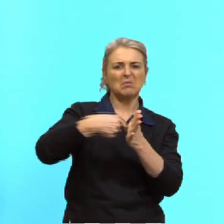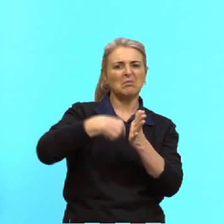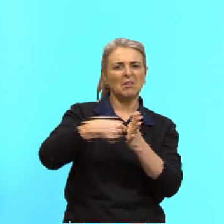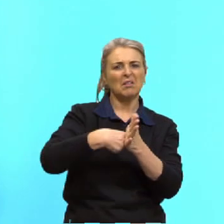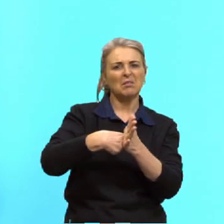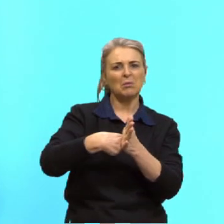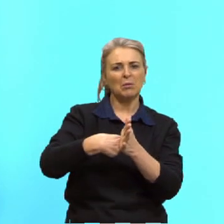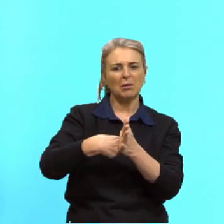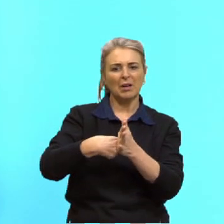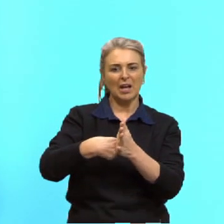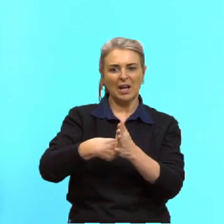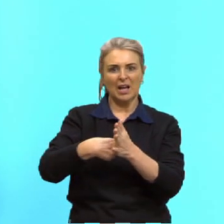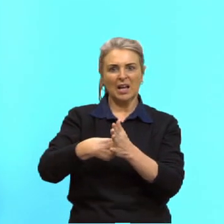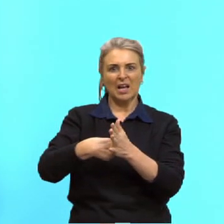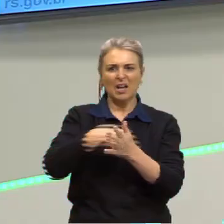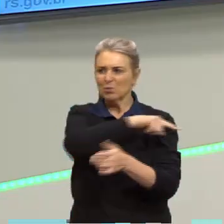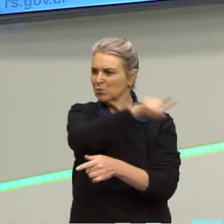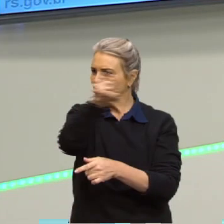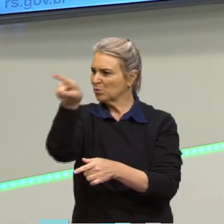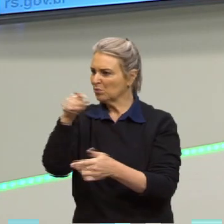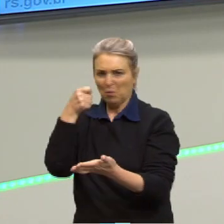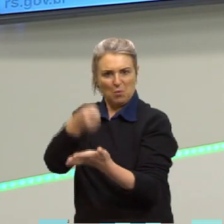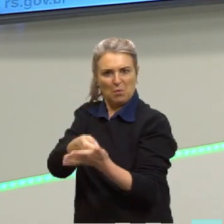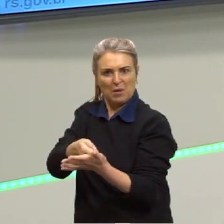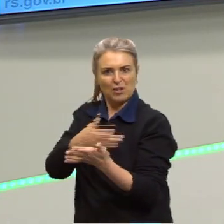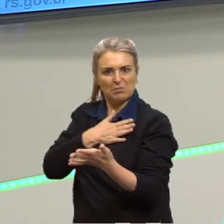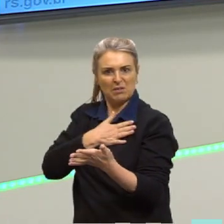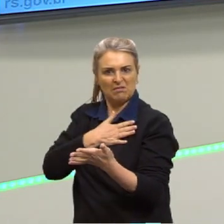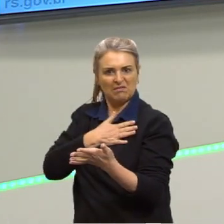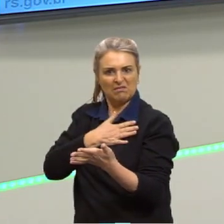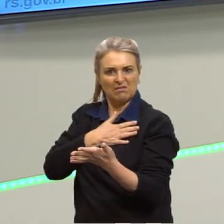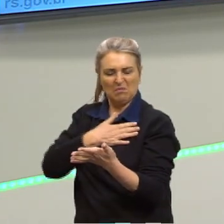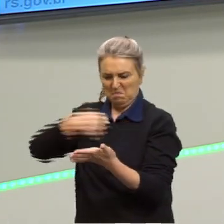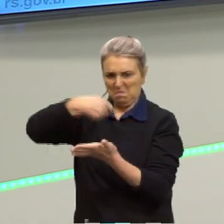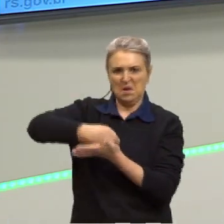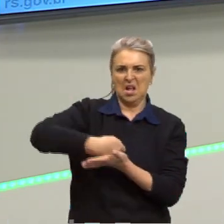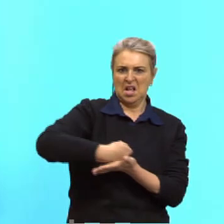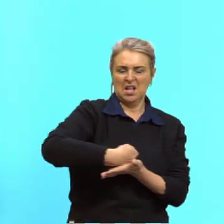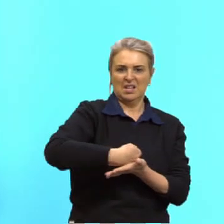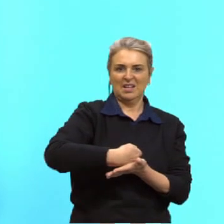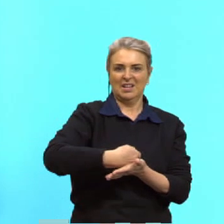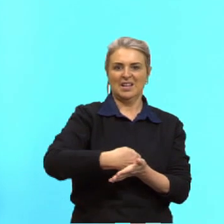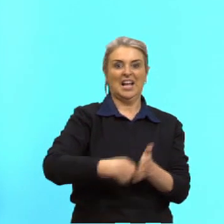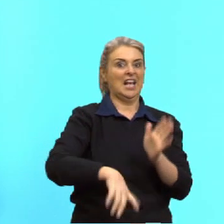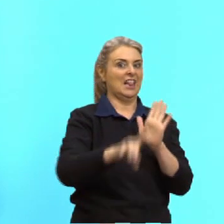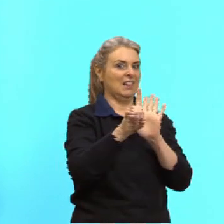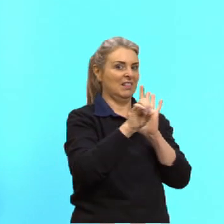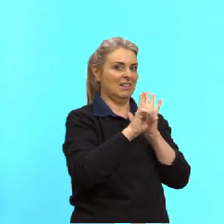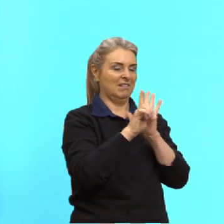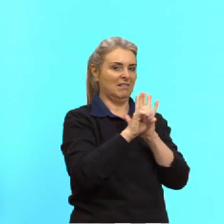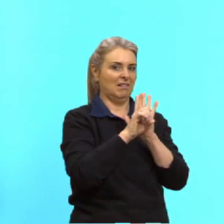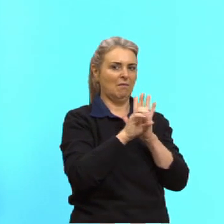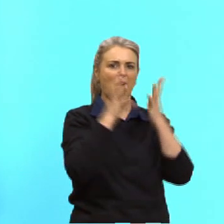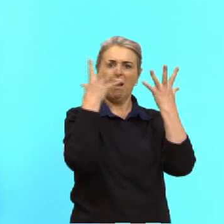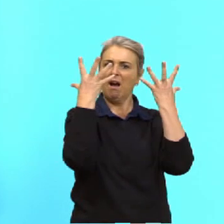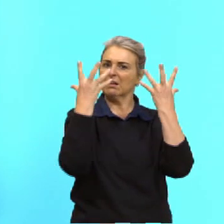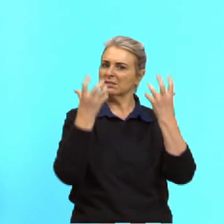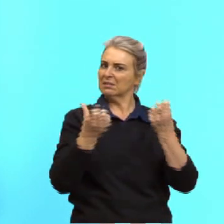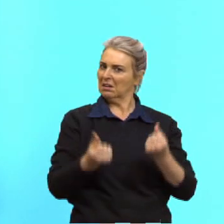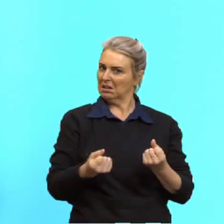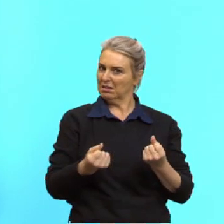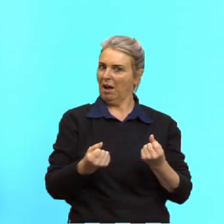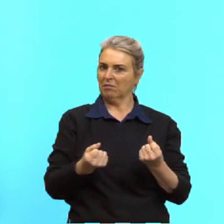ele não vai ser cobrado, o que as pessoas esperam ou não esperam dele. Na letra B. Na aceitação de